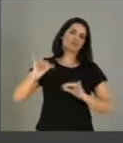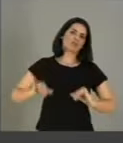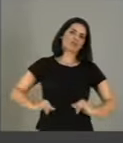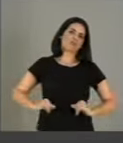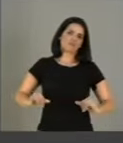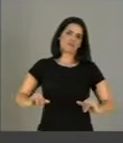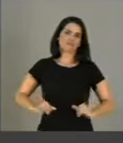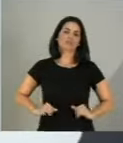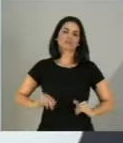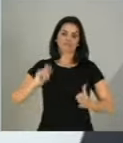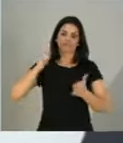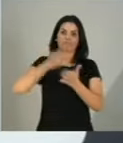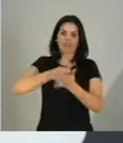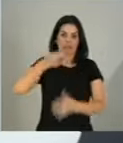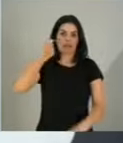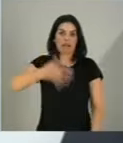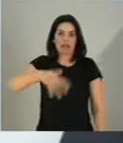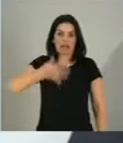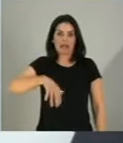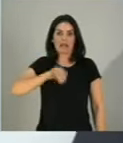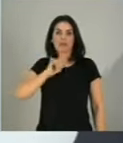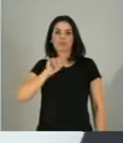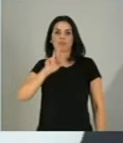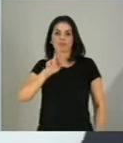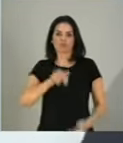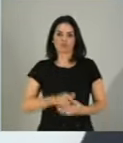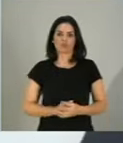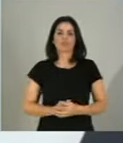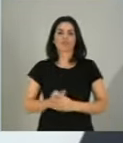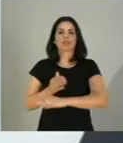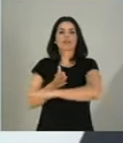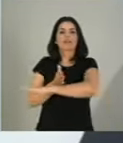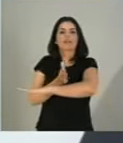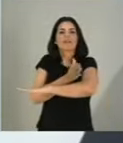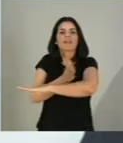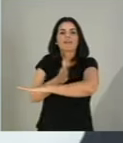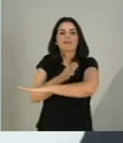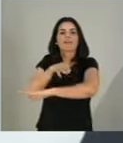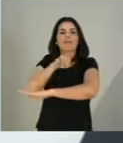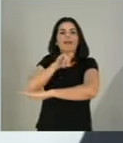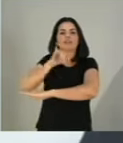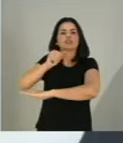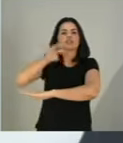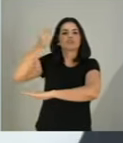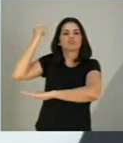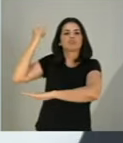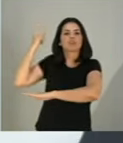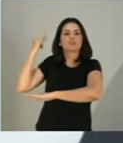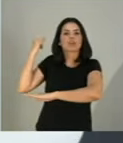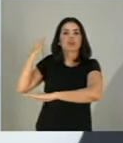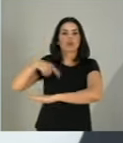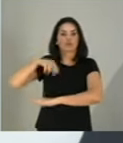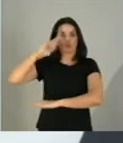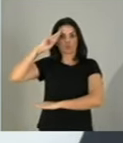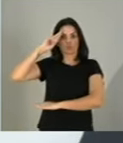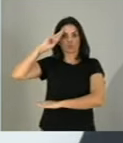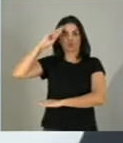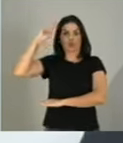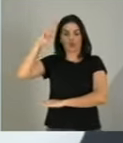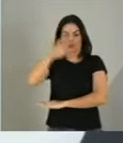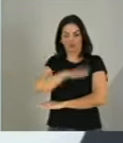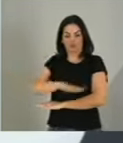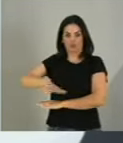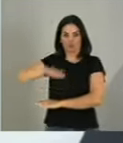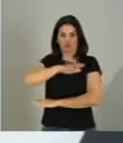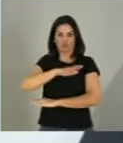Na Idade Média, no feudalismo, os senhores fedais cobravam todo tipo de imposto